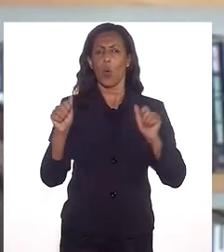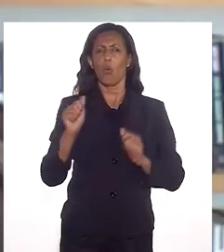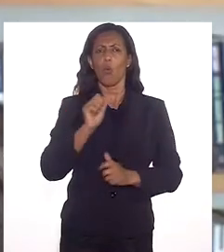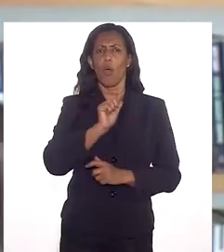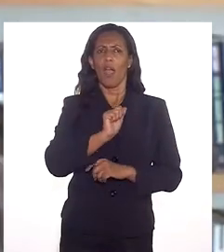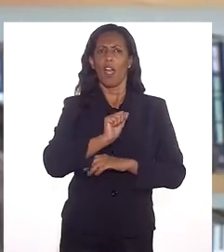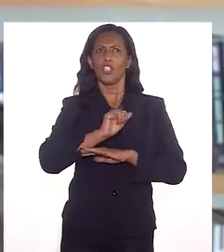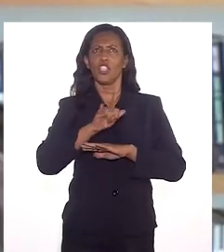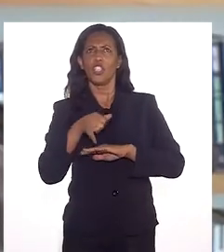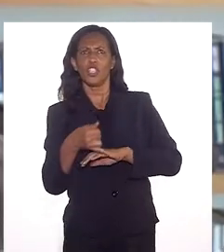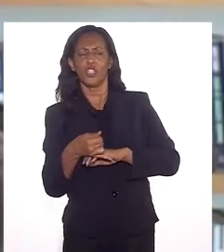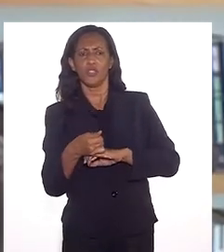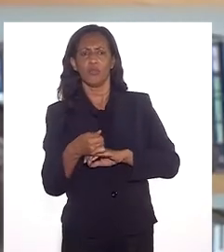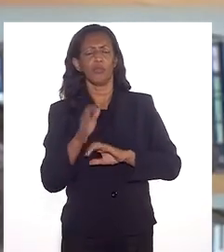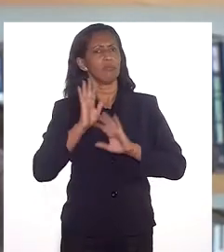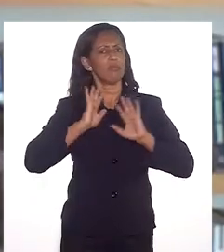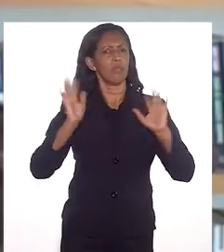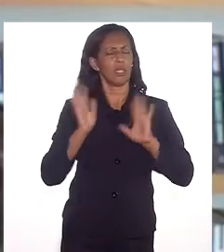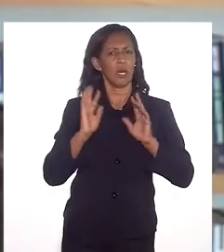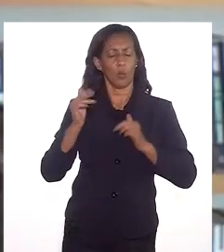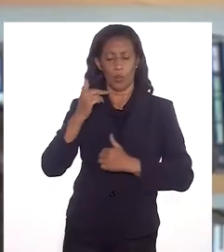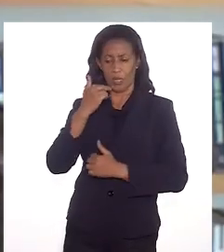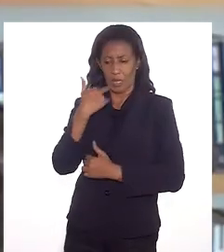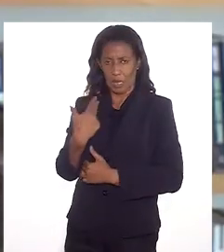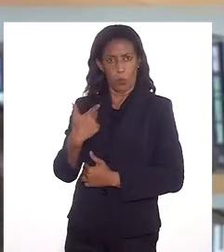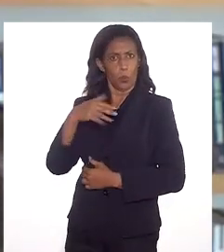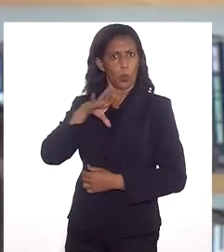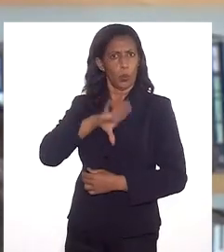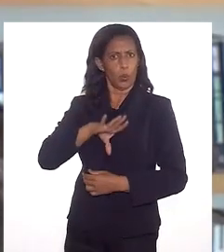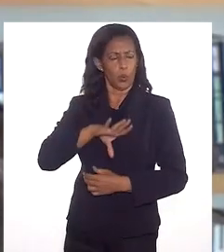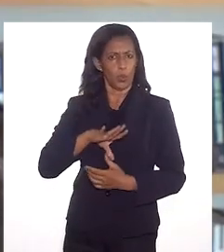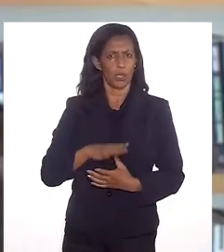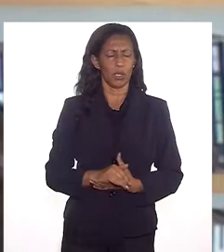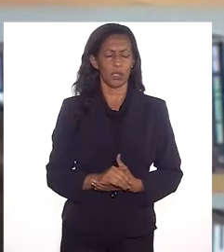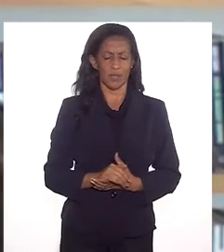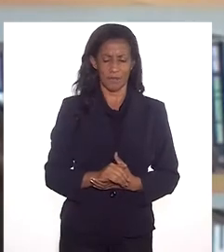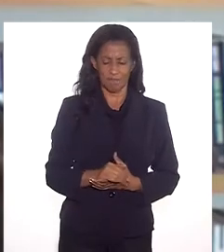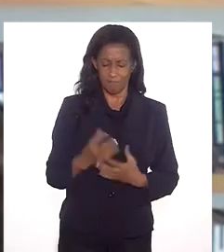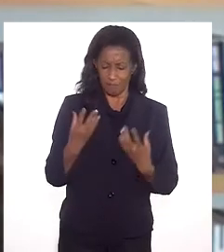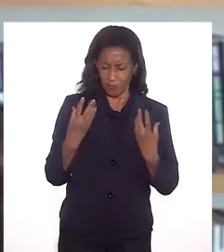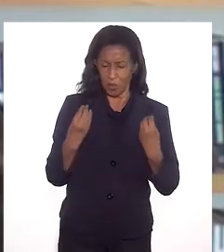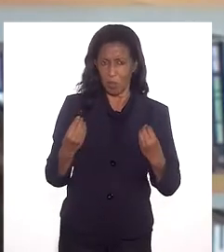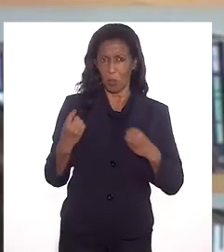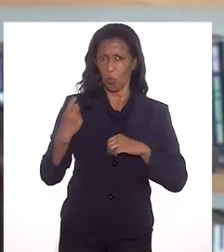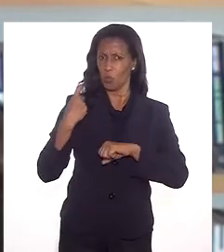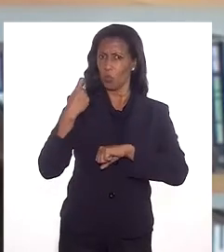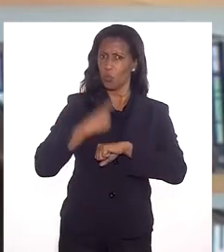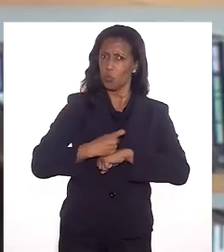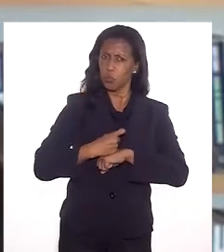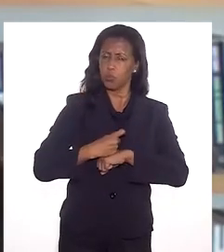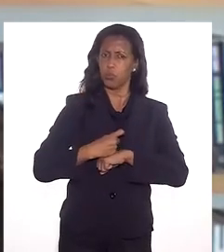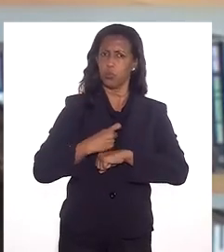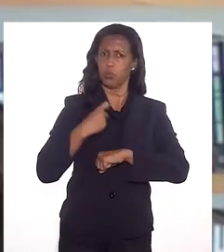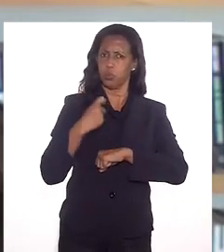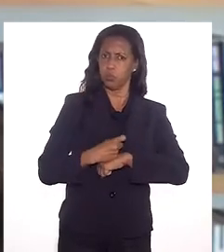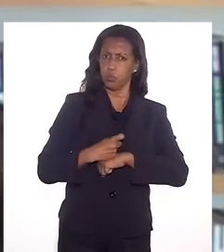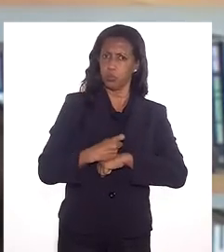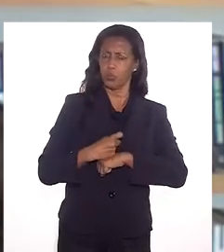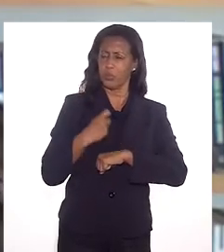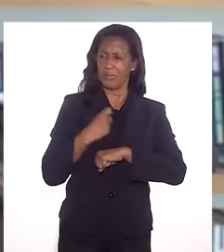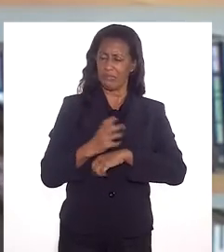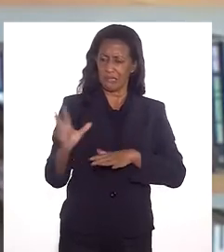adjetivo negativo. Eu acho que esse adjetivo na língua portuguesa é muito duro, porque ele é